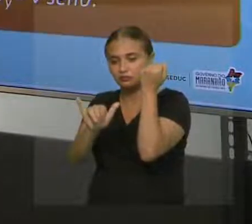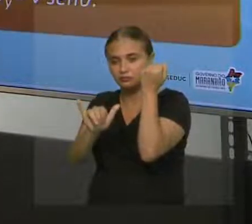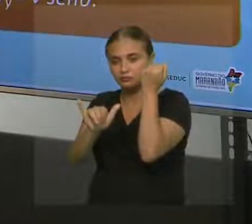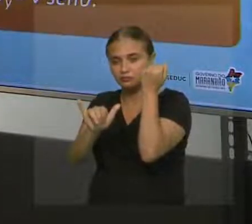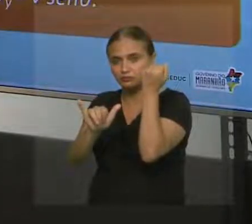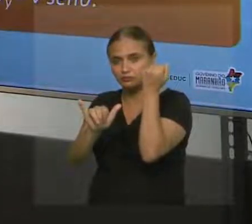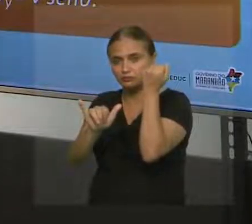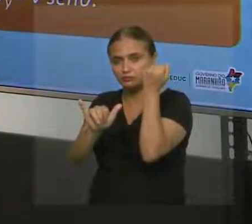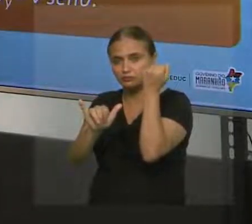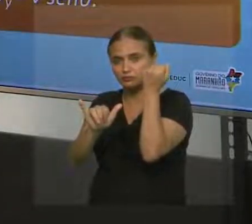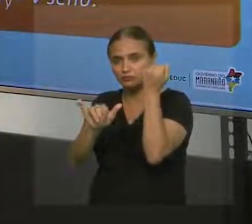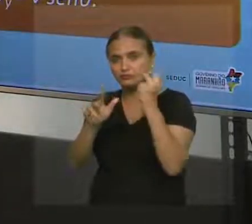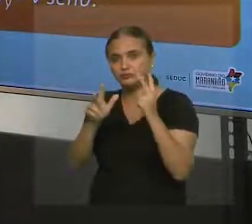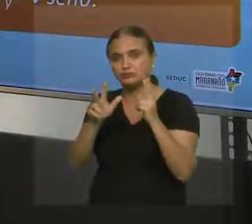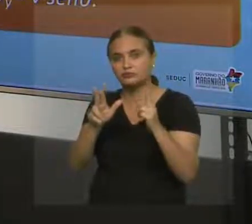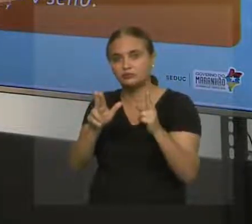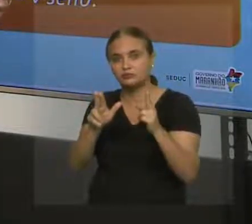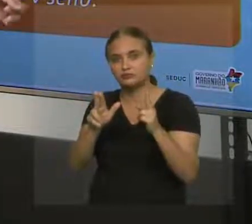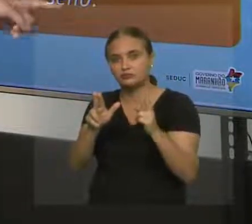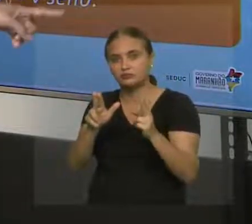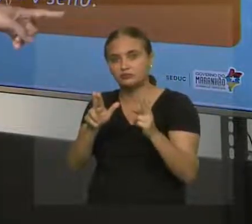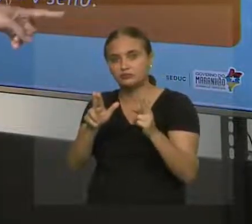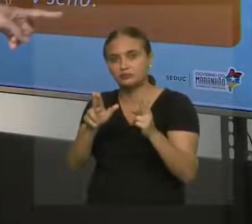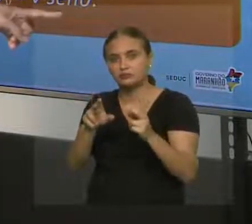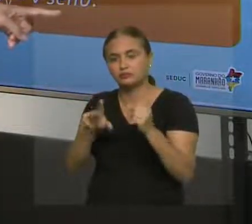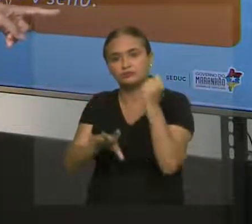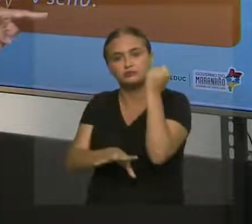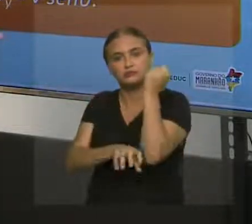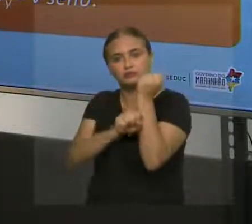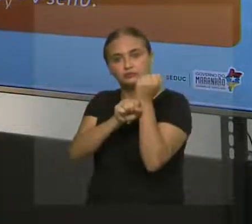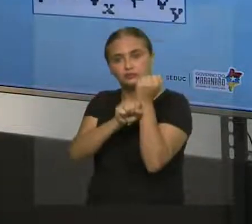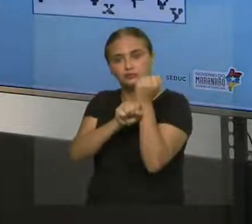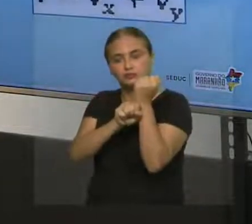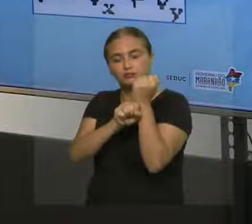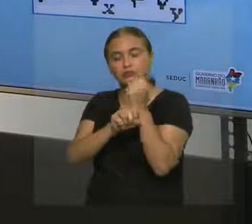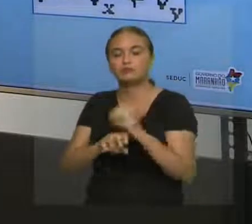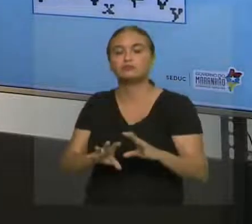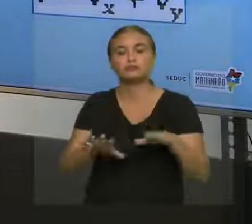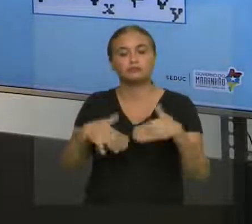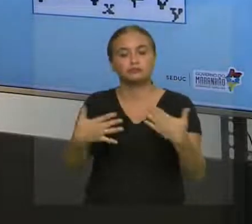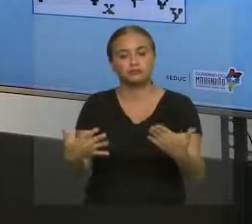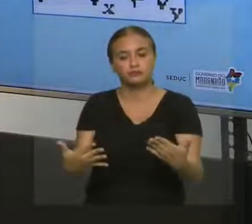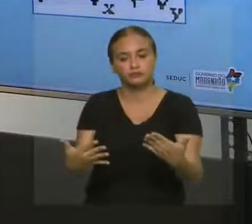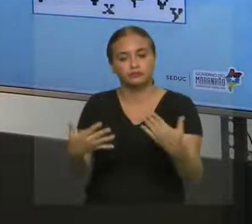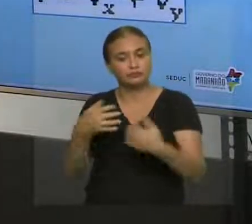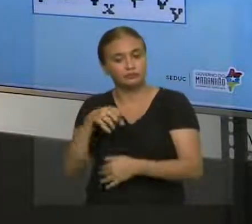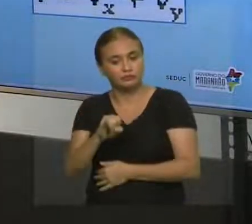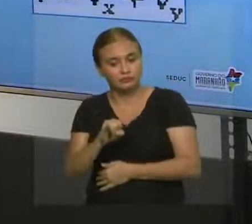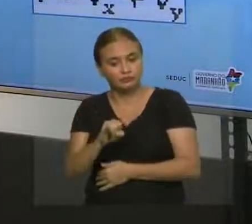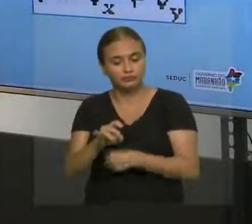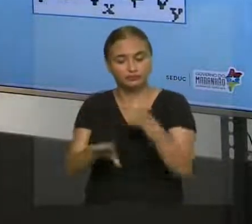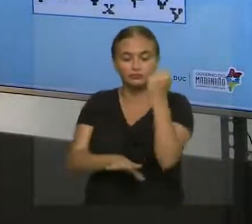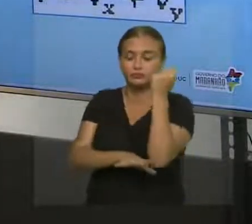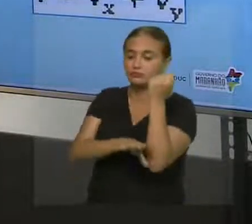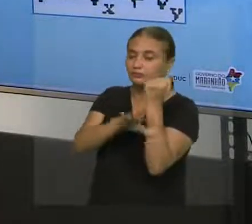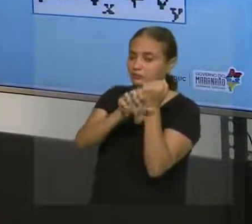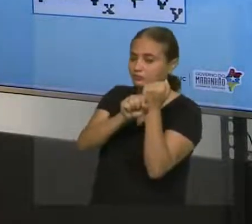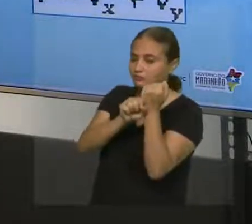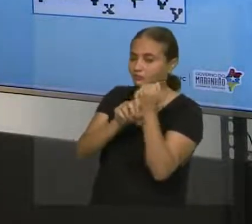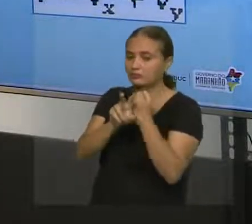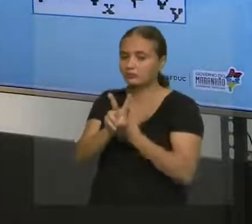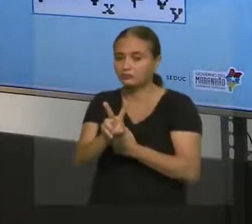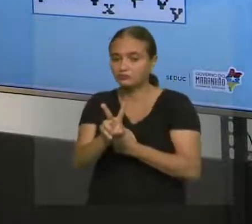hipotenusa. Aí você vai ter aqui, VY seria V vezes seno de teta. Consequentemente, se você for fazer cosseno, seria V sobre